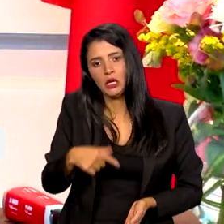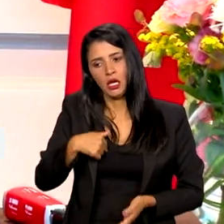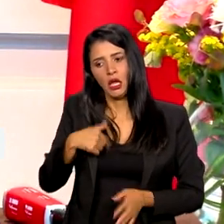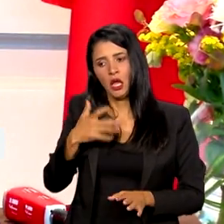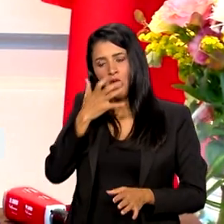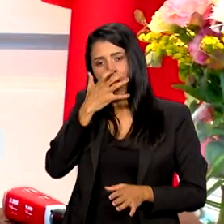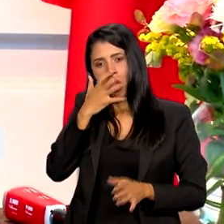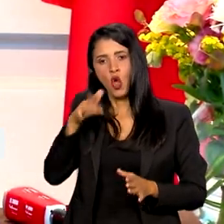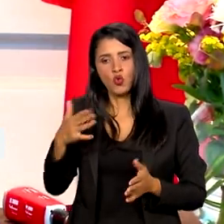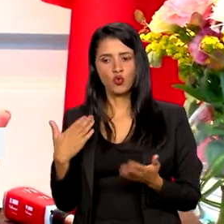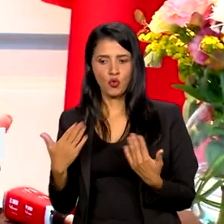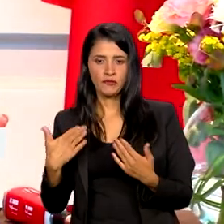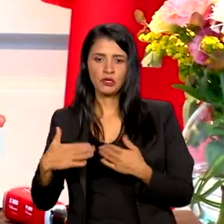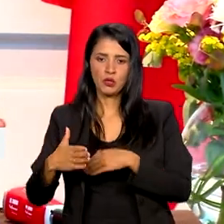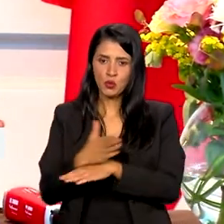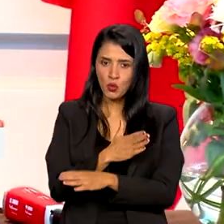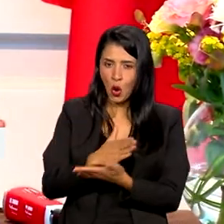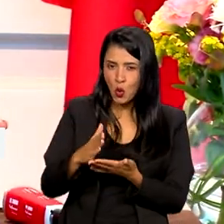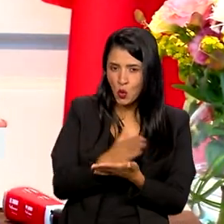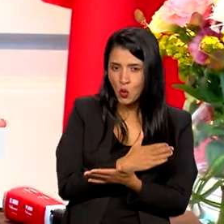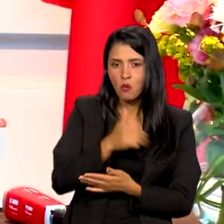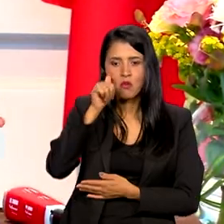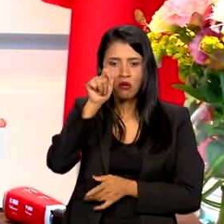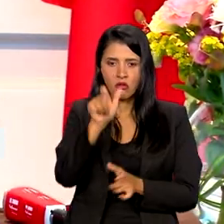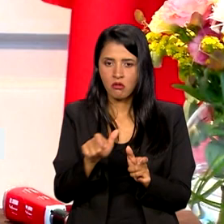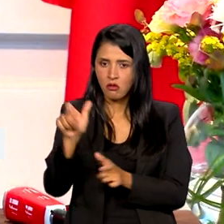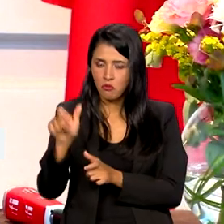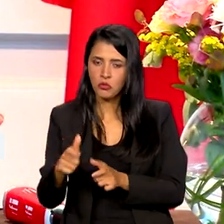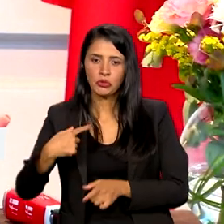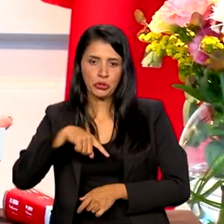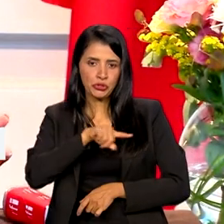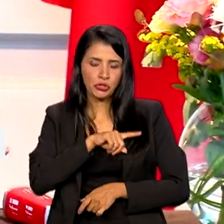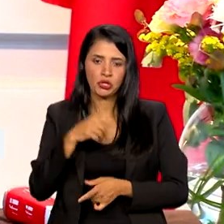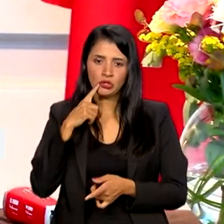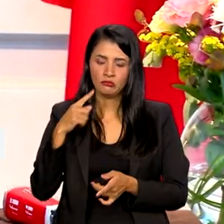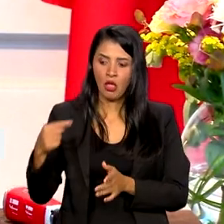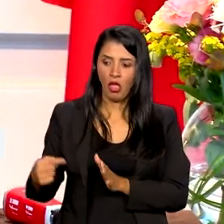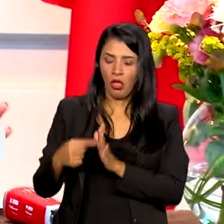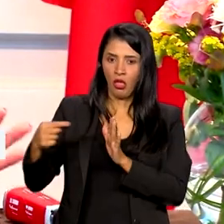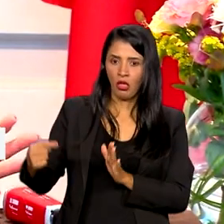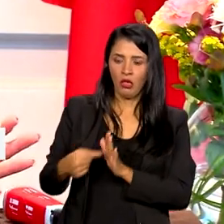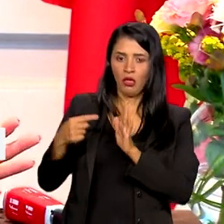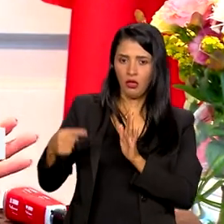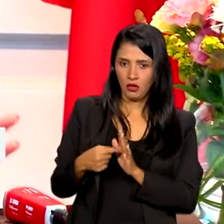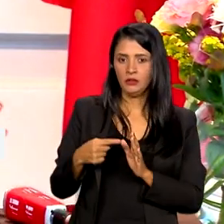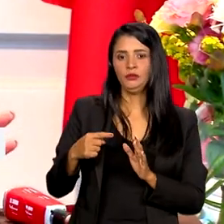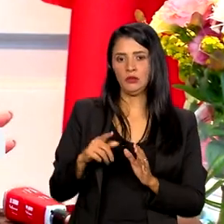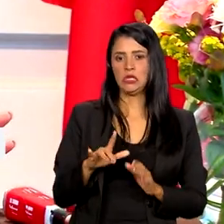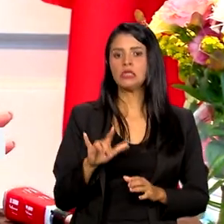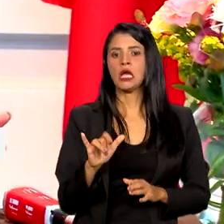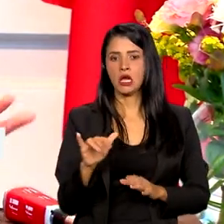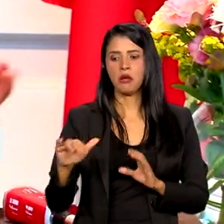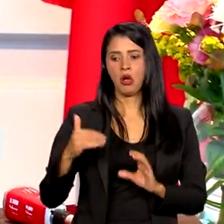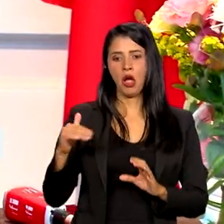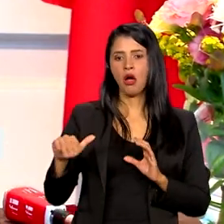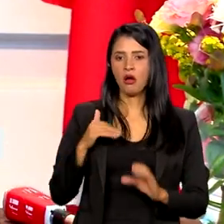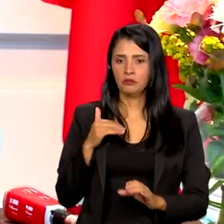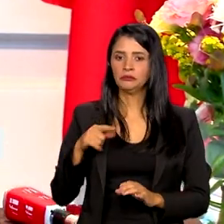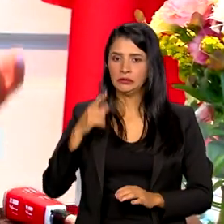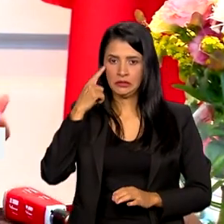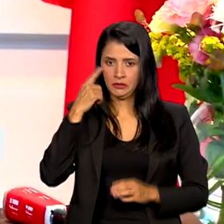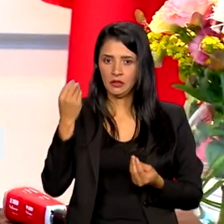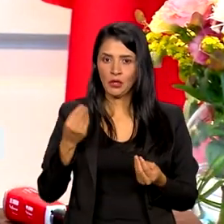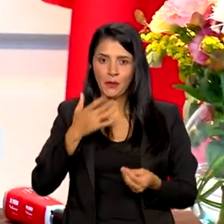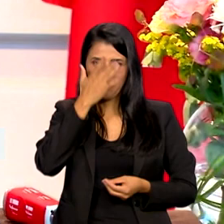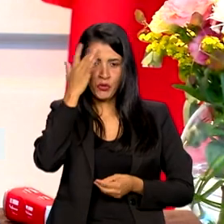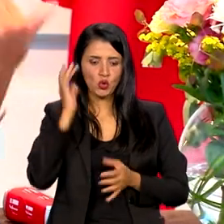paralelamente conversando com algumas mulheres e a gente tem recebido muitas denúncias via Instagram, por exemplo, para você ter uma ideia. Então, as pessoas se sentem